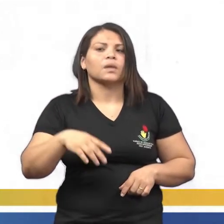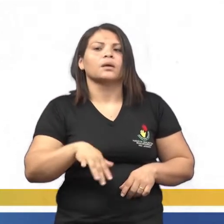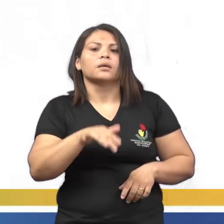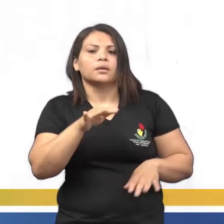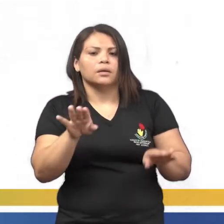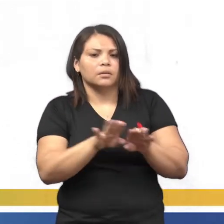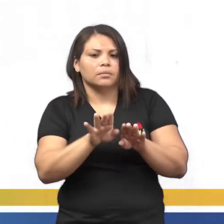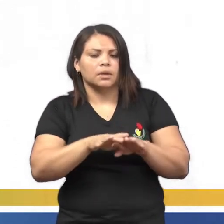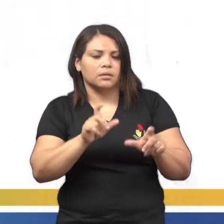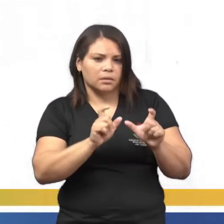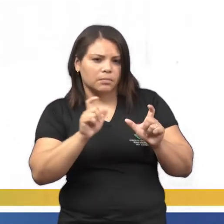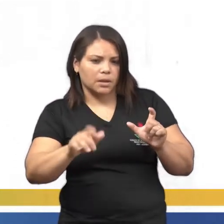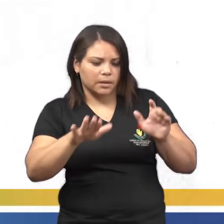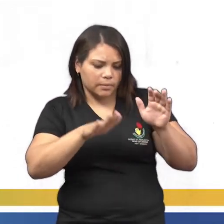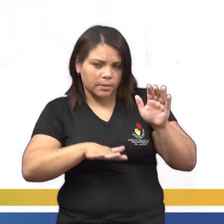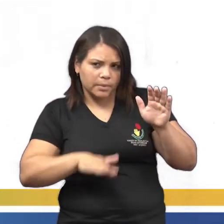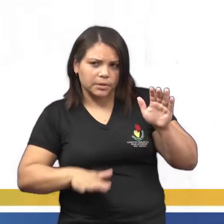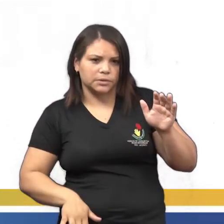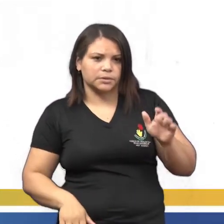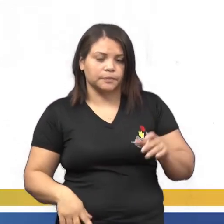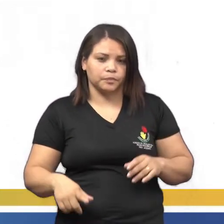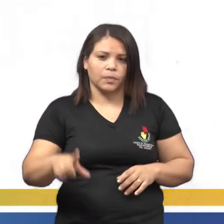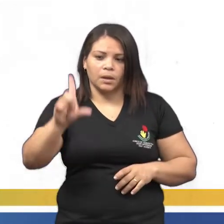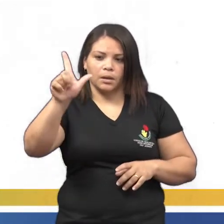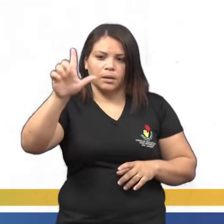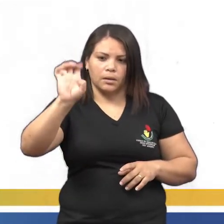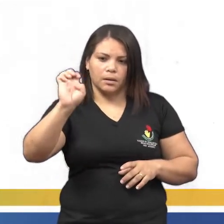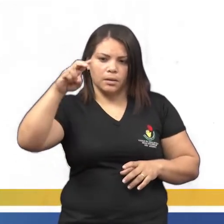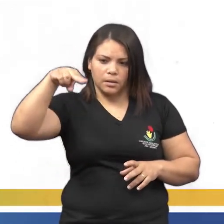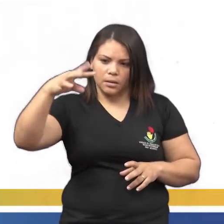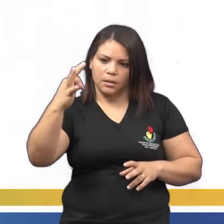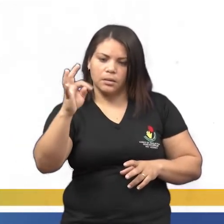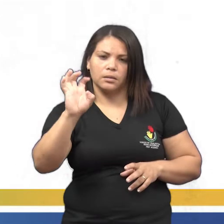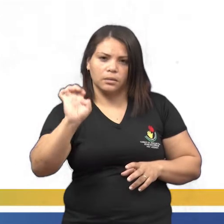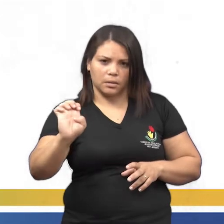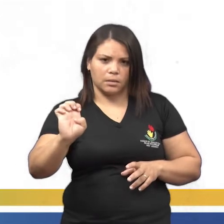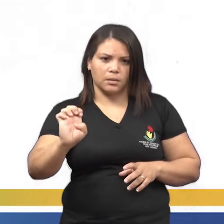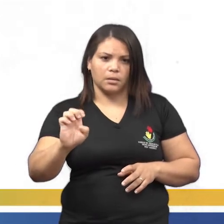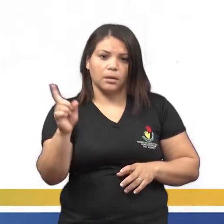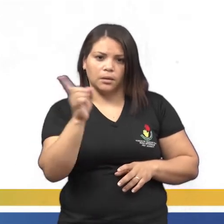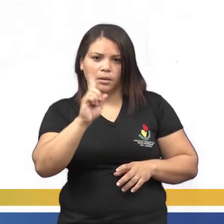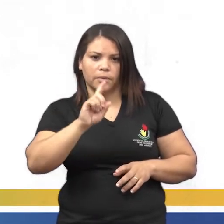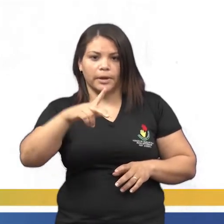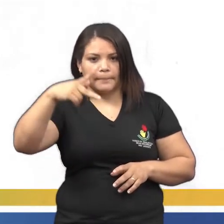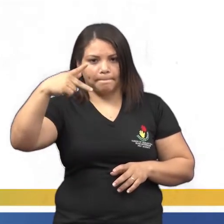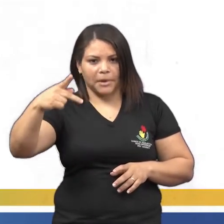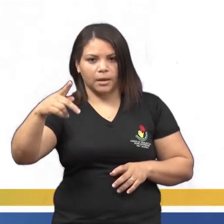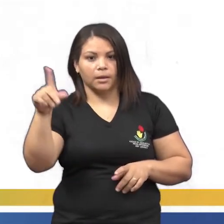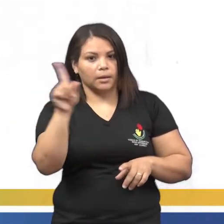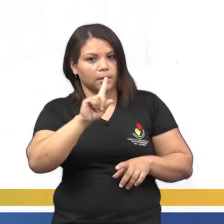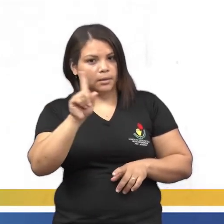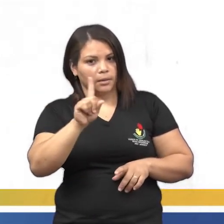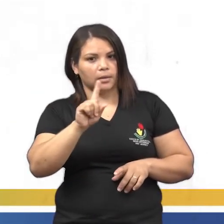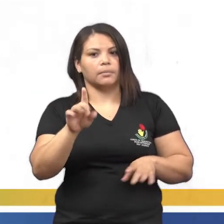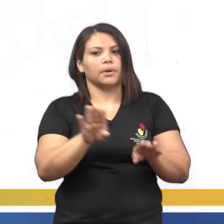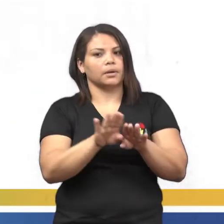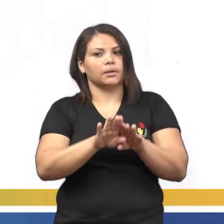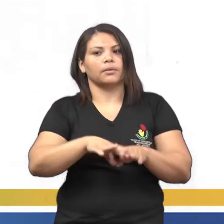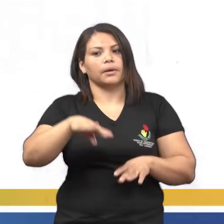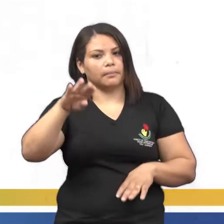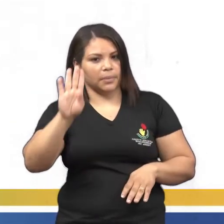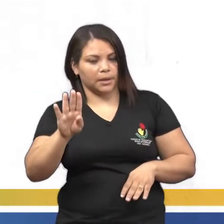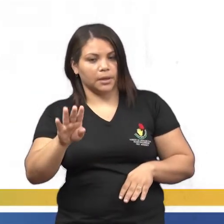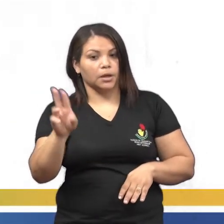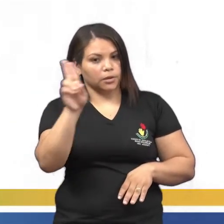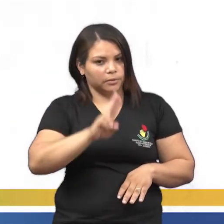olha. LENTE, né? LENTE, né? O T não é P, não é B. Então, se é T ou qualquer outra consoante, eu vou